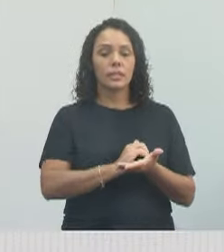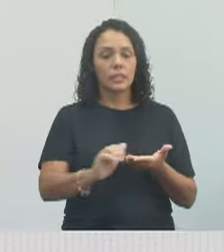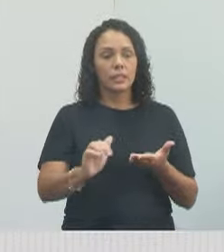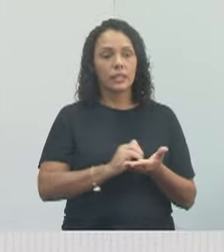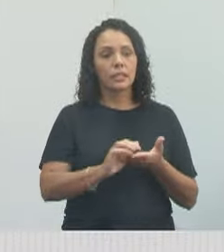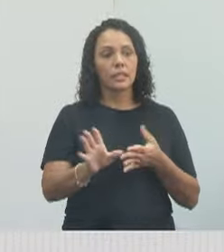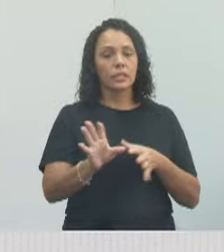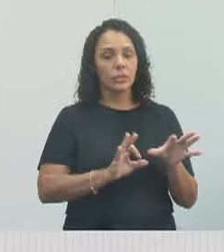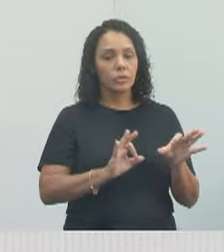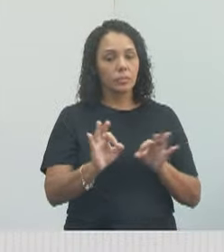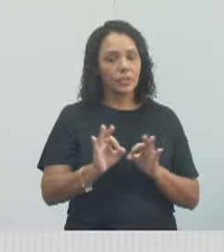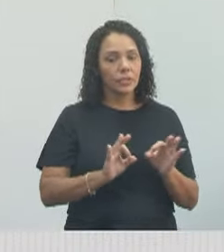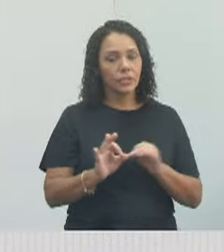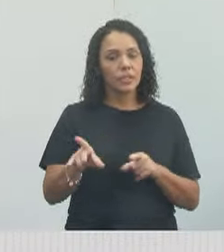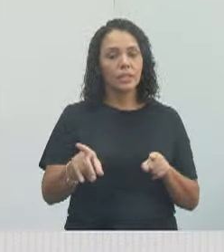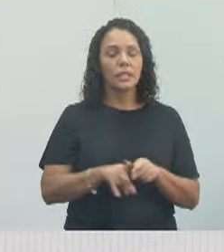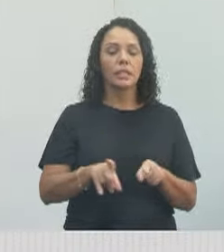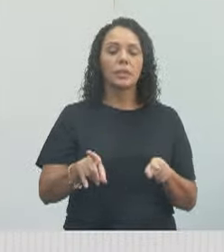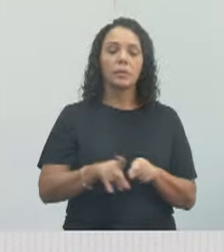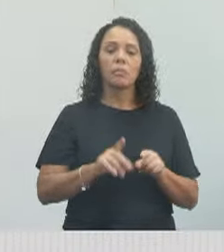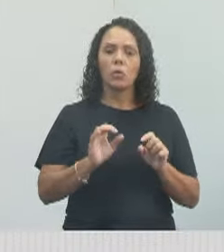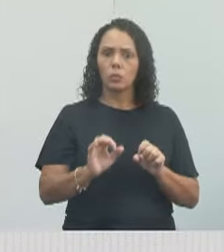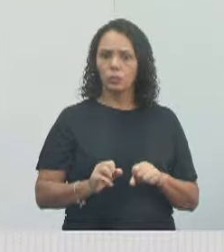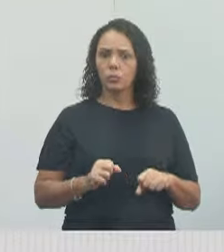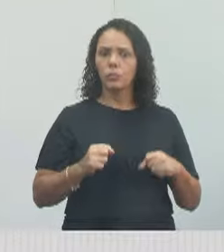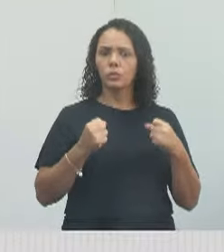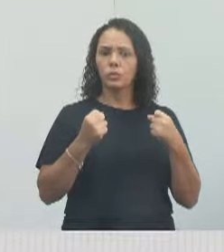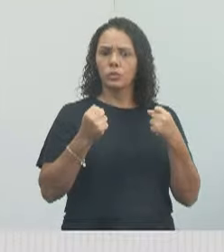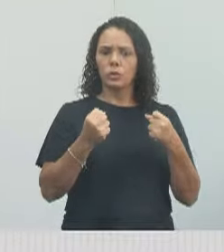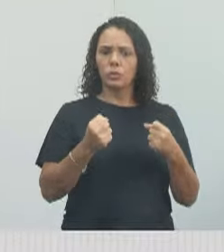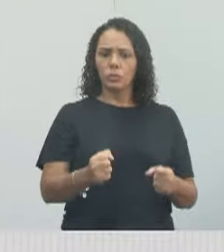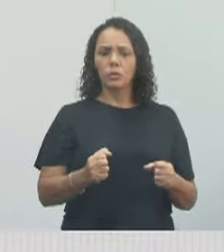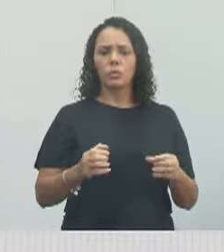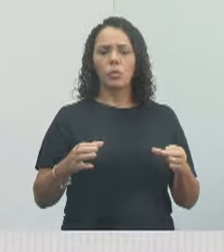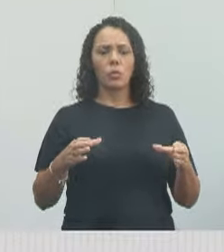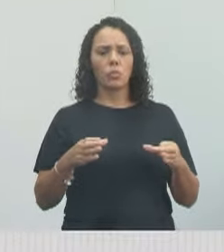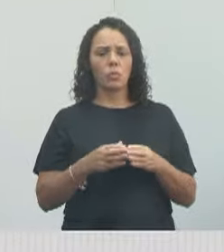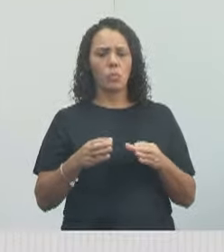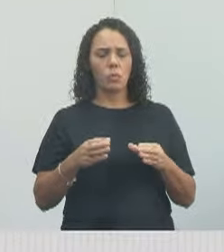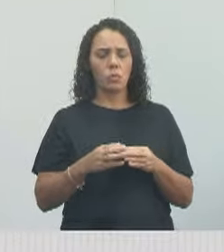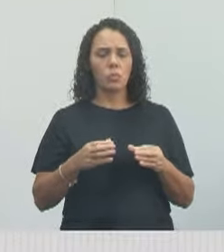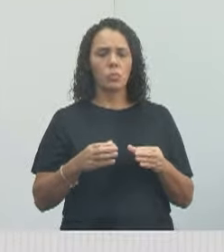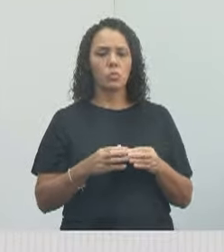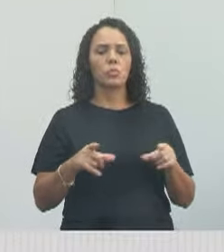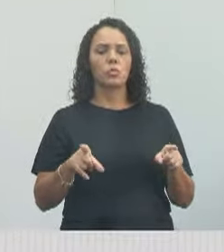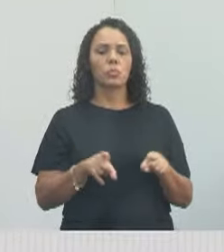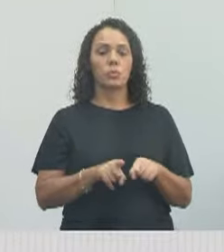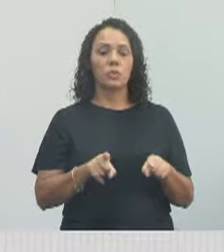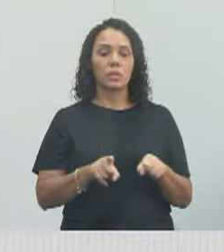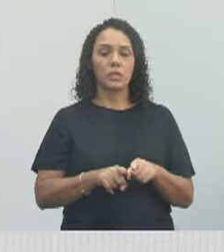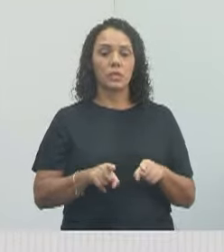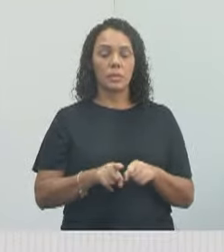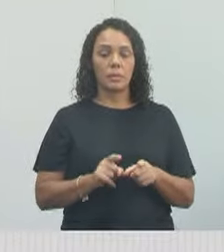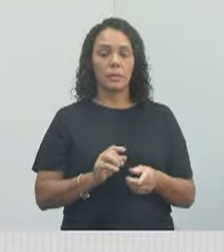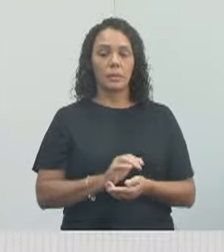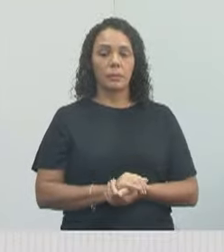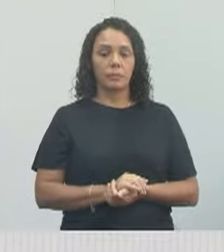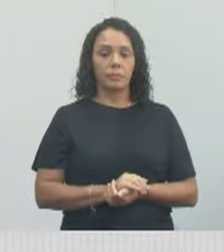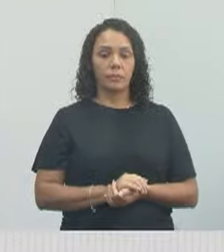planejamento, que não mediu esforço com toda a sua equipe para